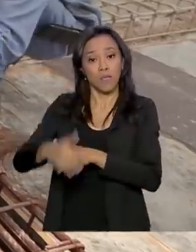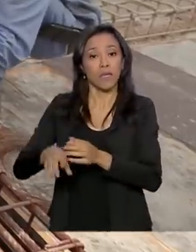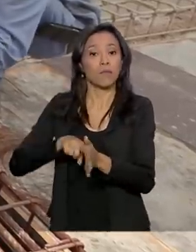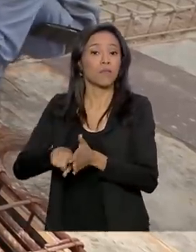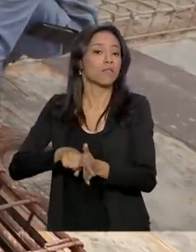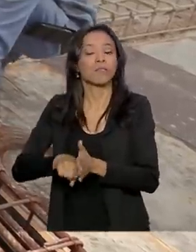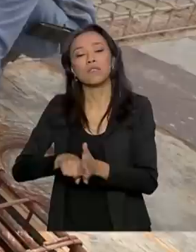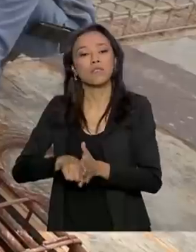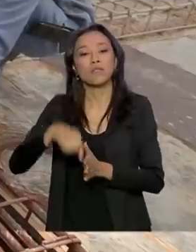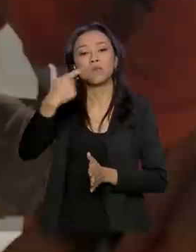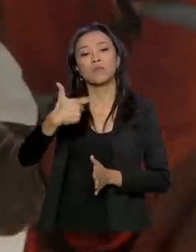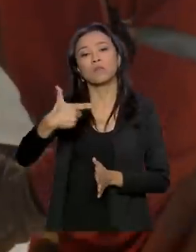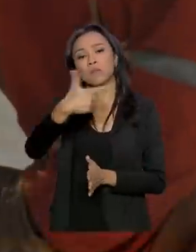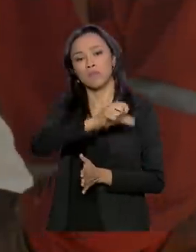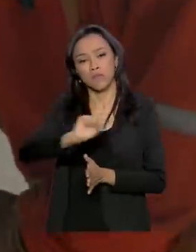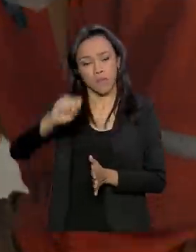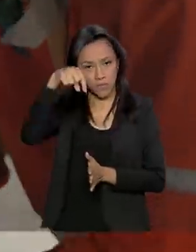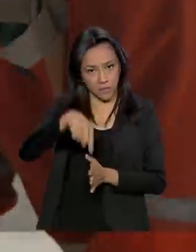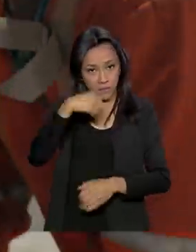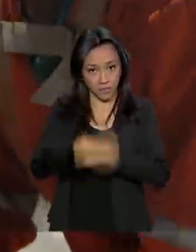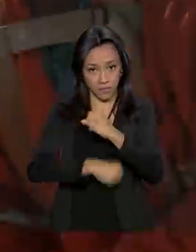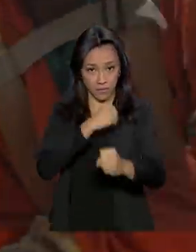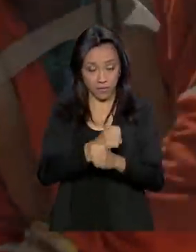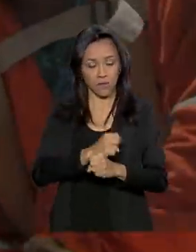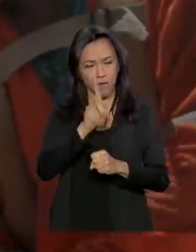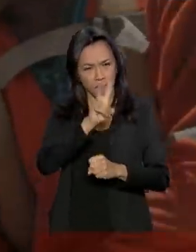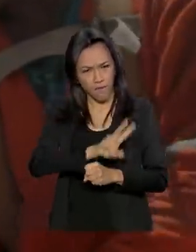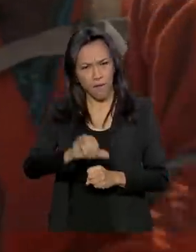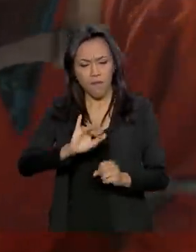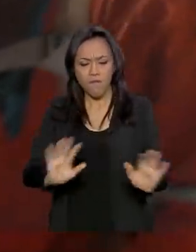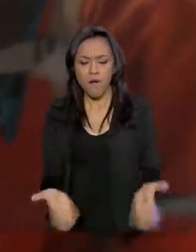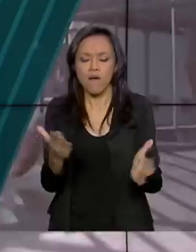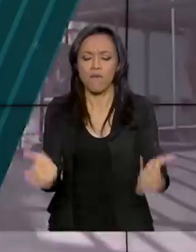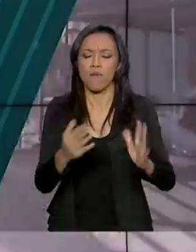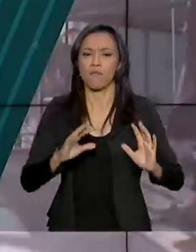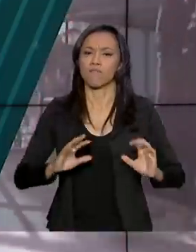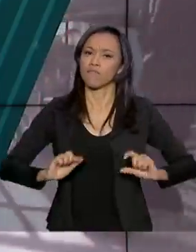semestre deste ano deve fortalecer o mercado de trabalho.